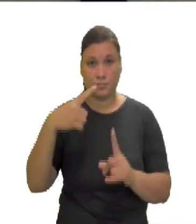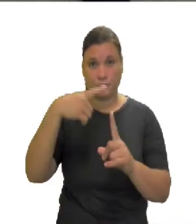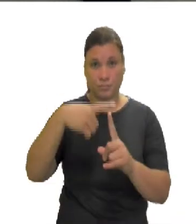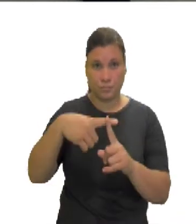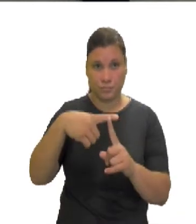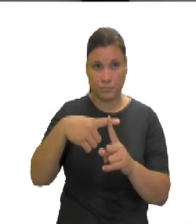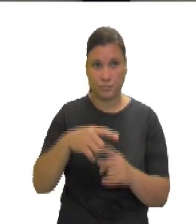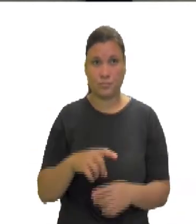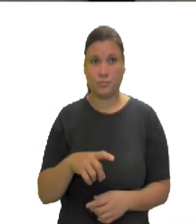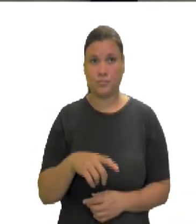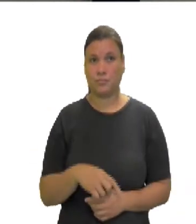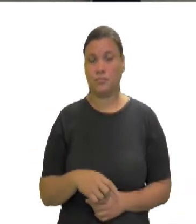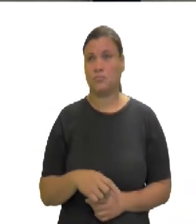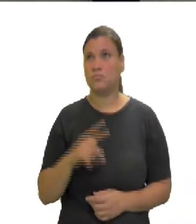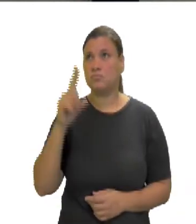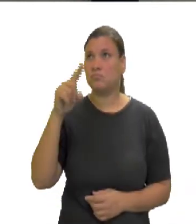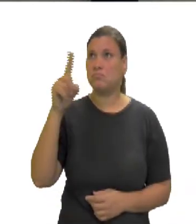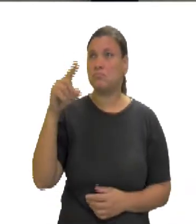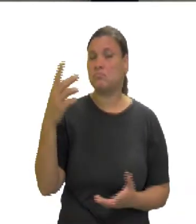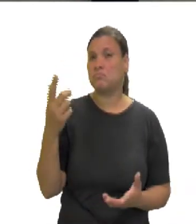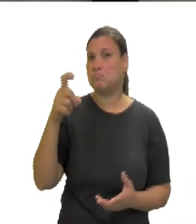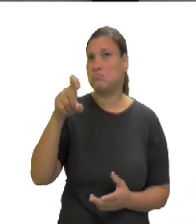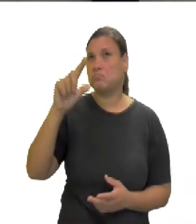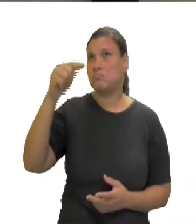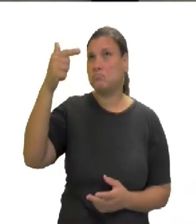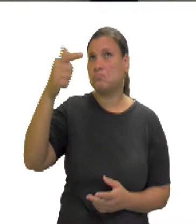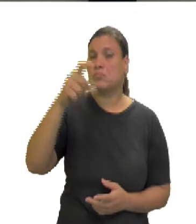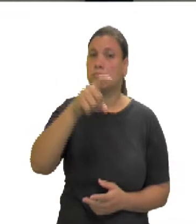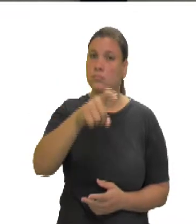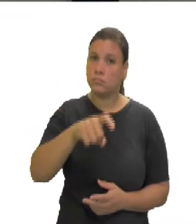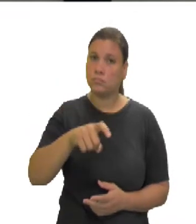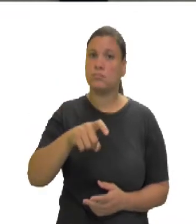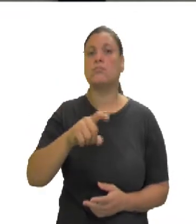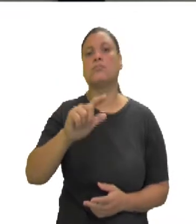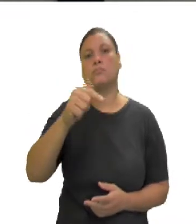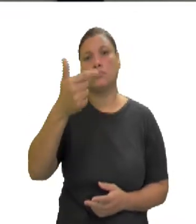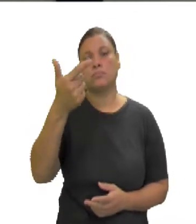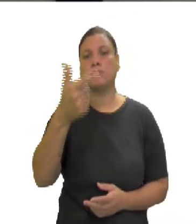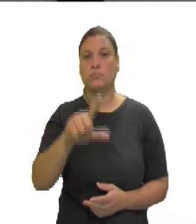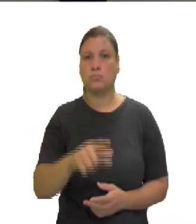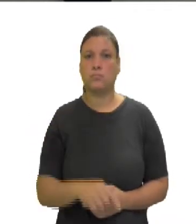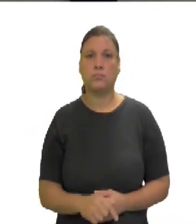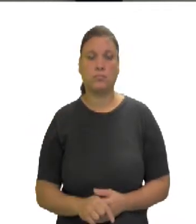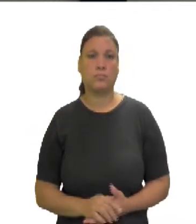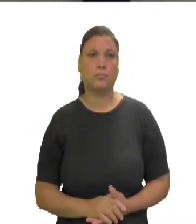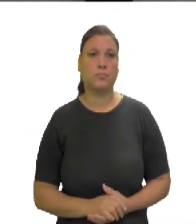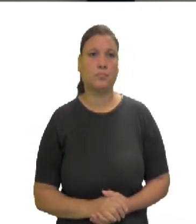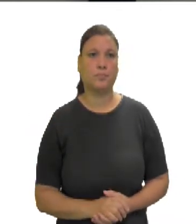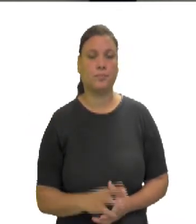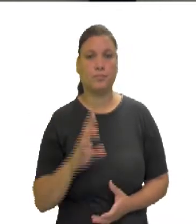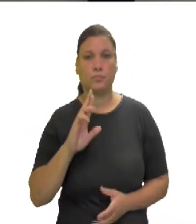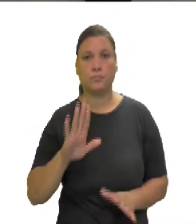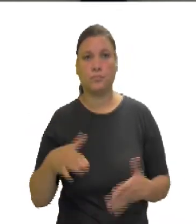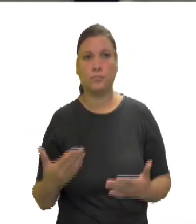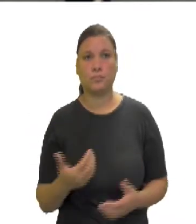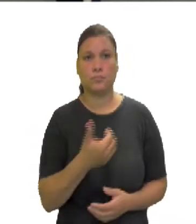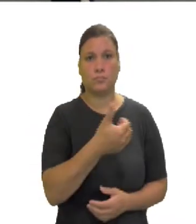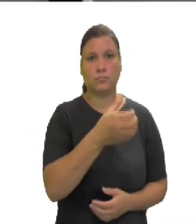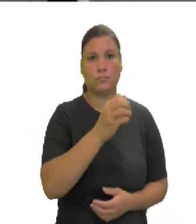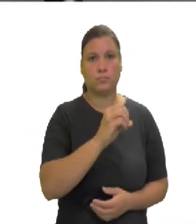Mais X ao quadrado. Como resposta, nós temos este polinômio.